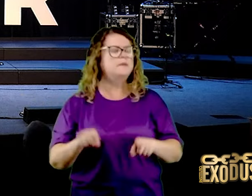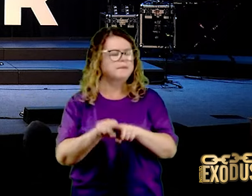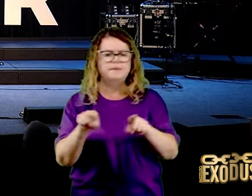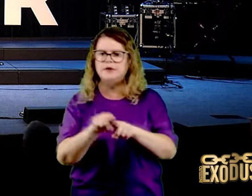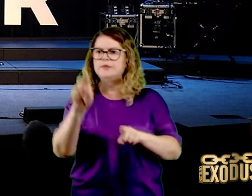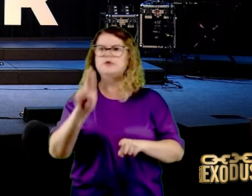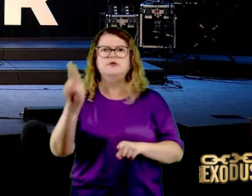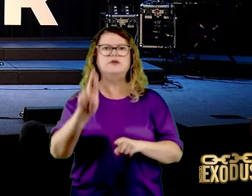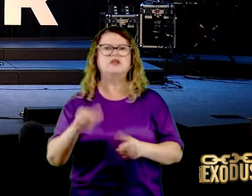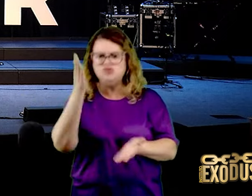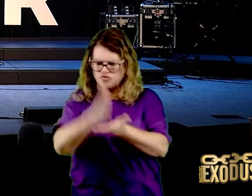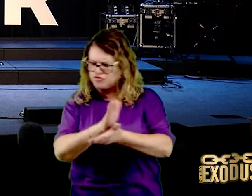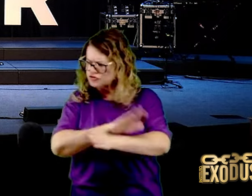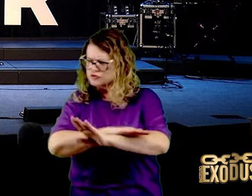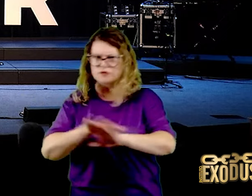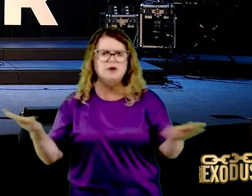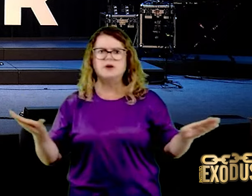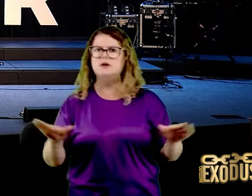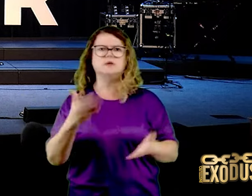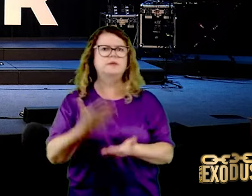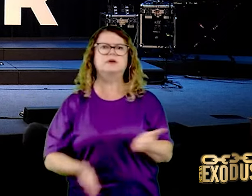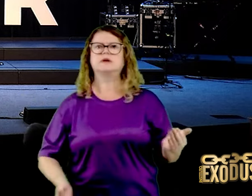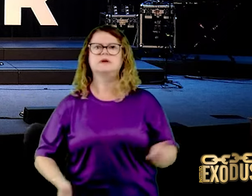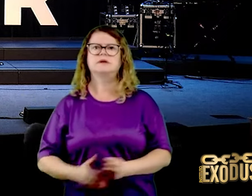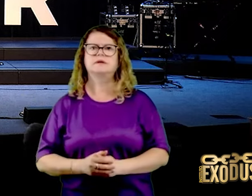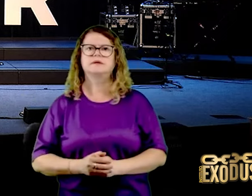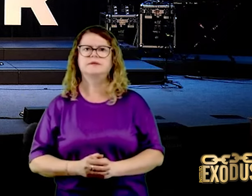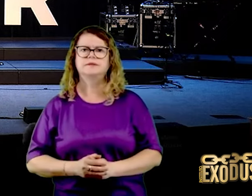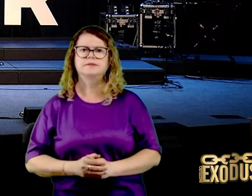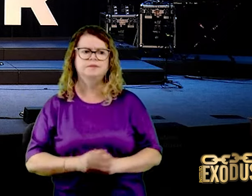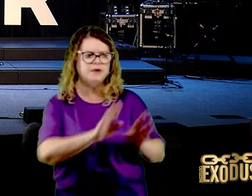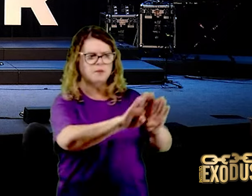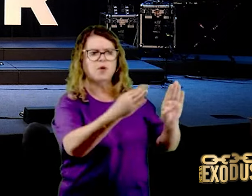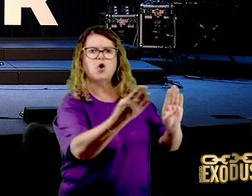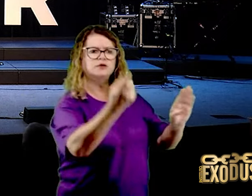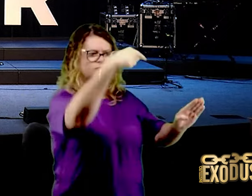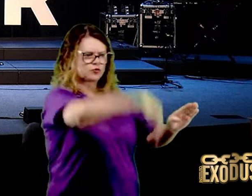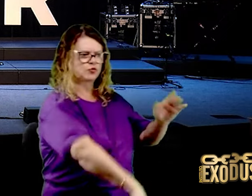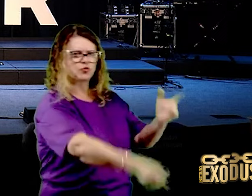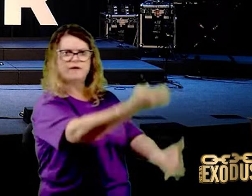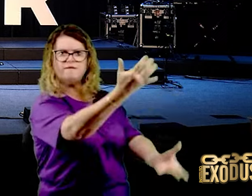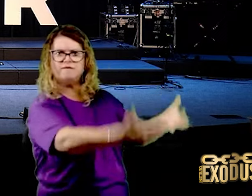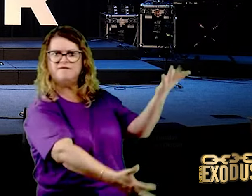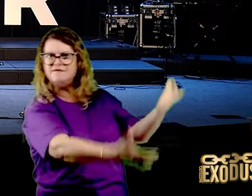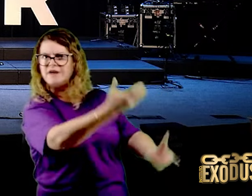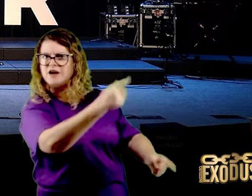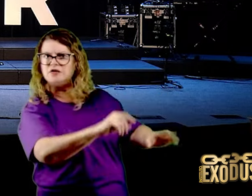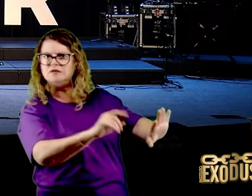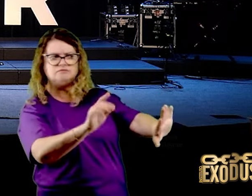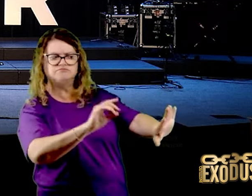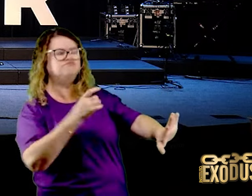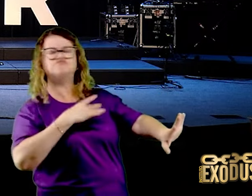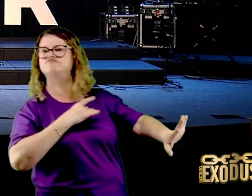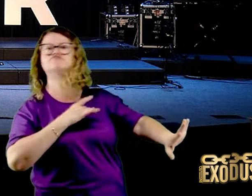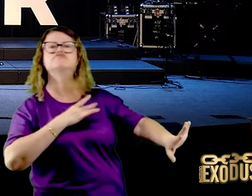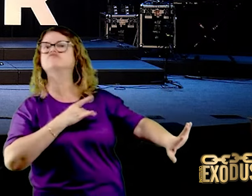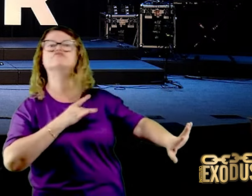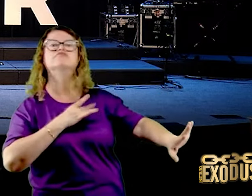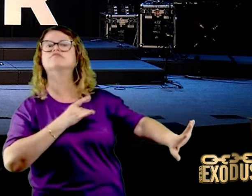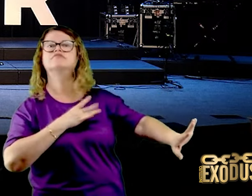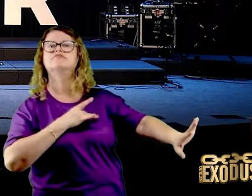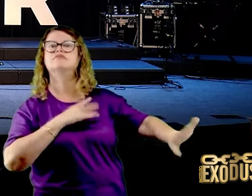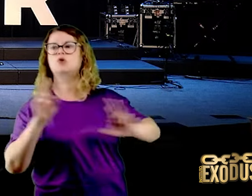de perder. As portas do inferno, gente, não causam medo, não. Elas não resistem ao avanço do reino de Deus.